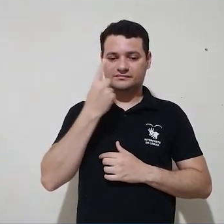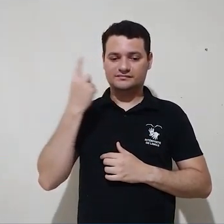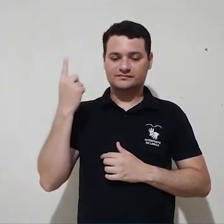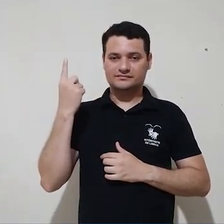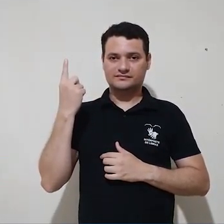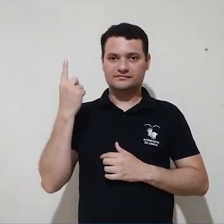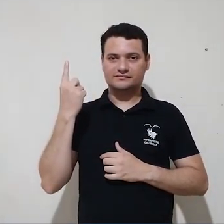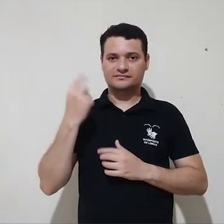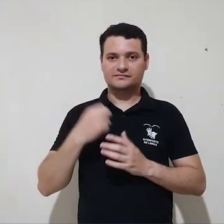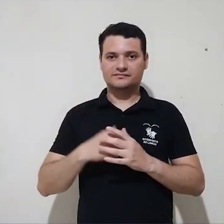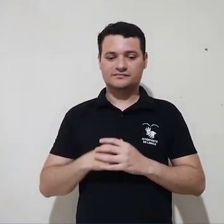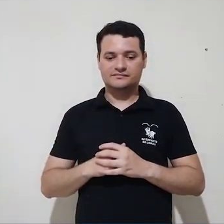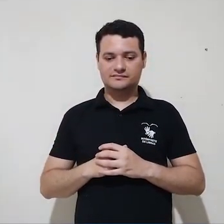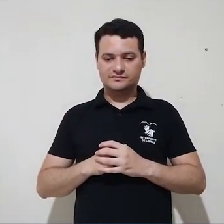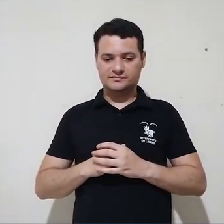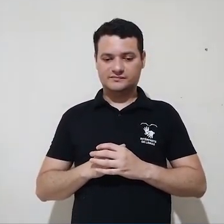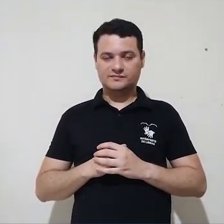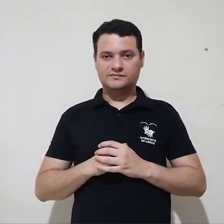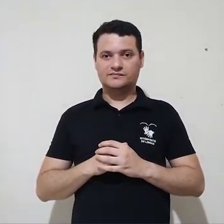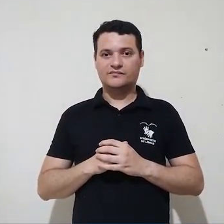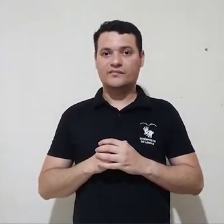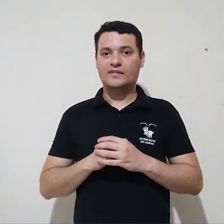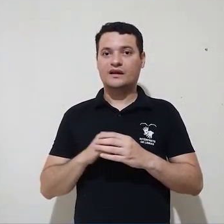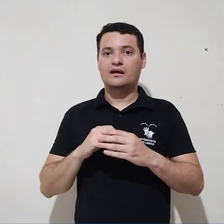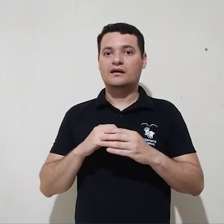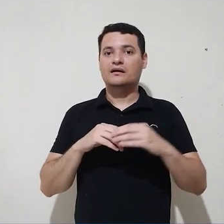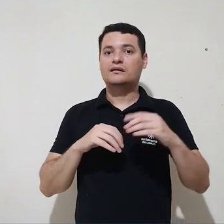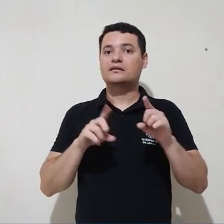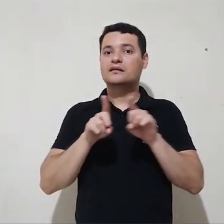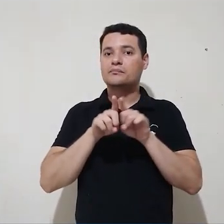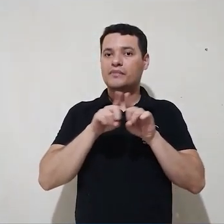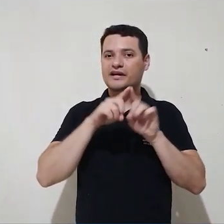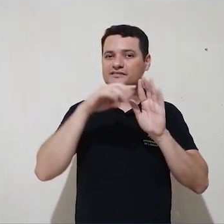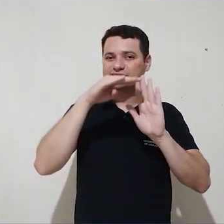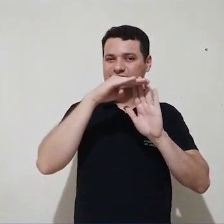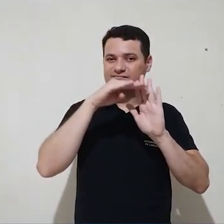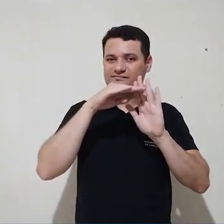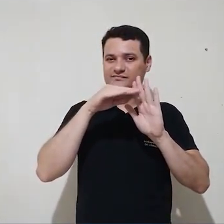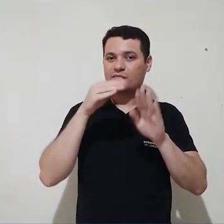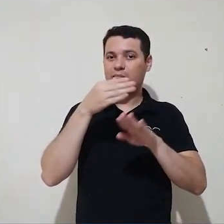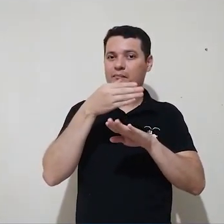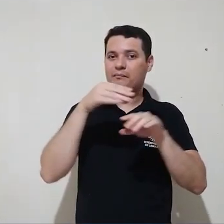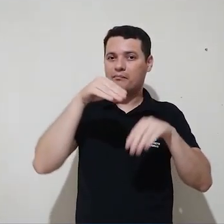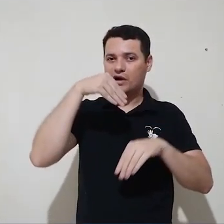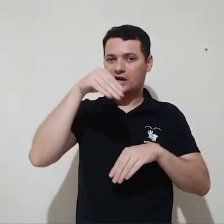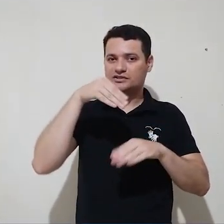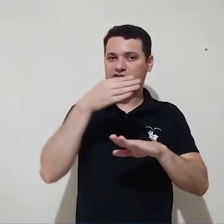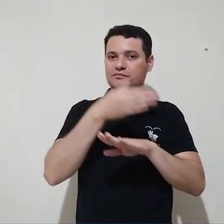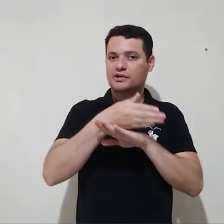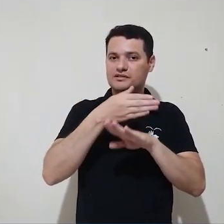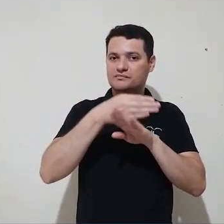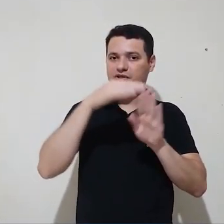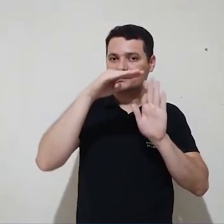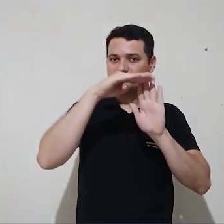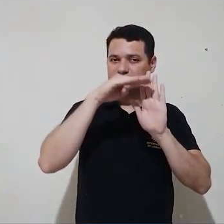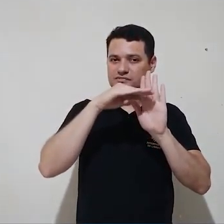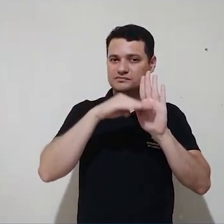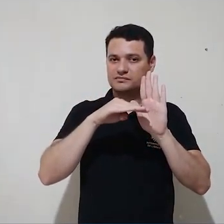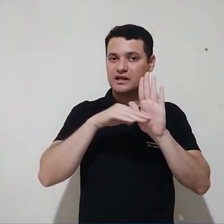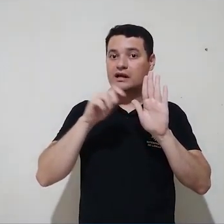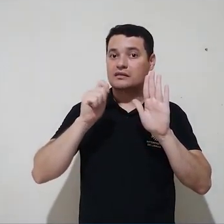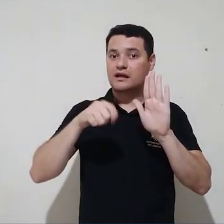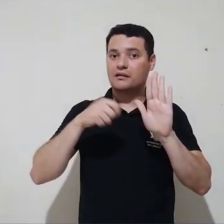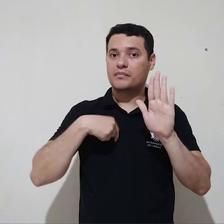e estou de volta à página dos participantes. Dentro da página de participantes também é possível fazer